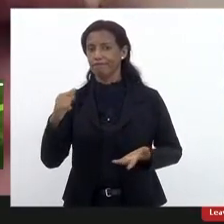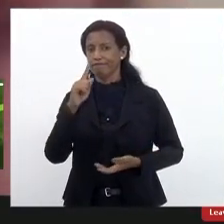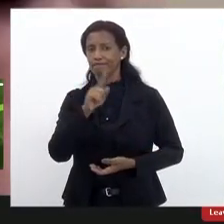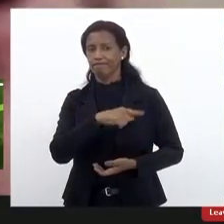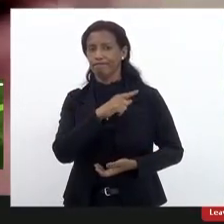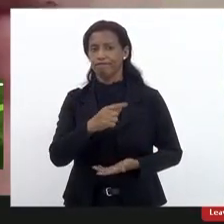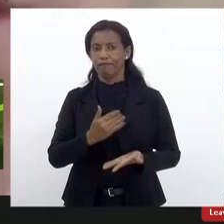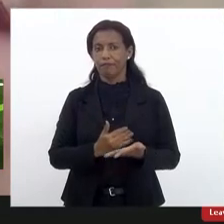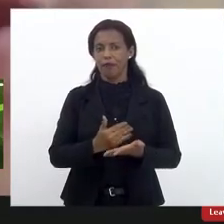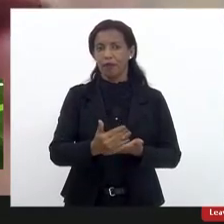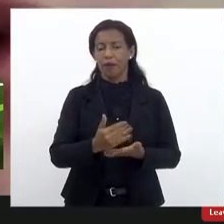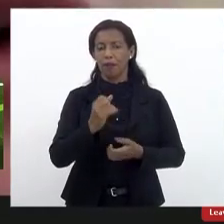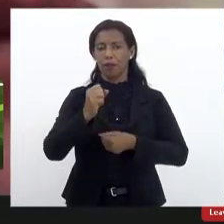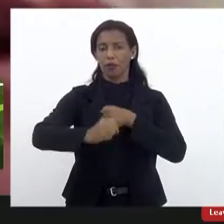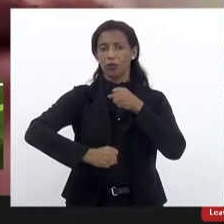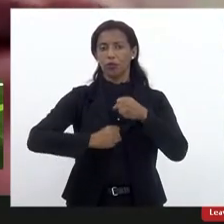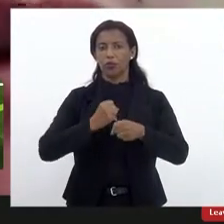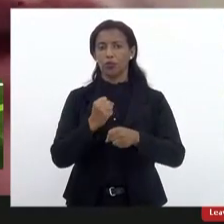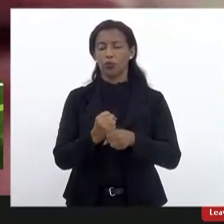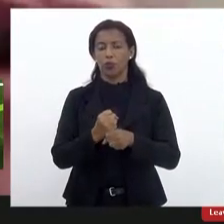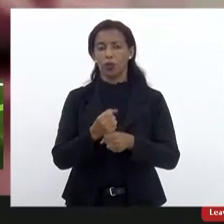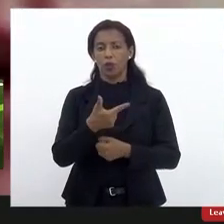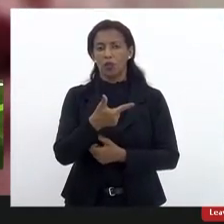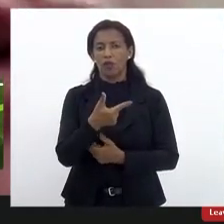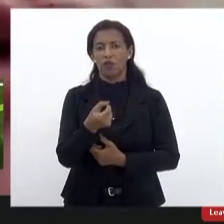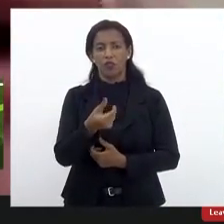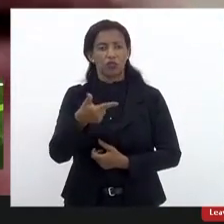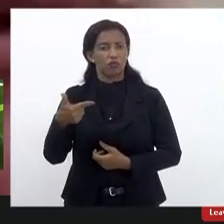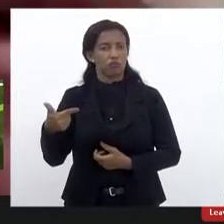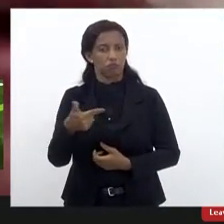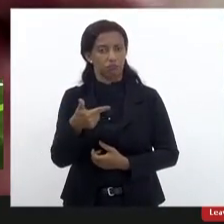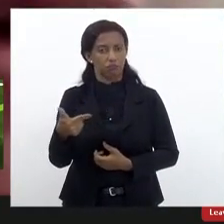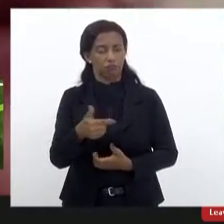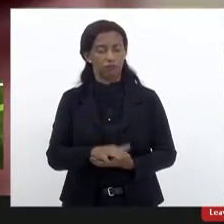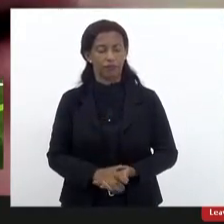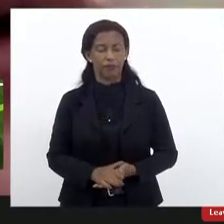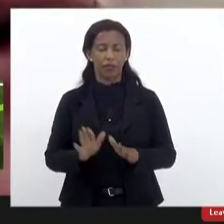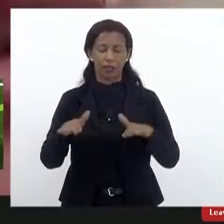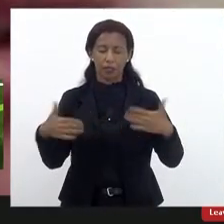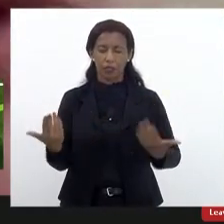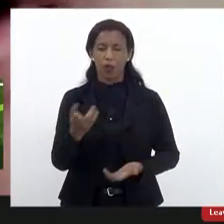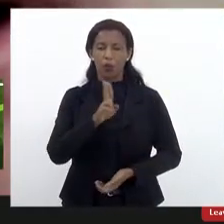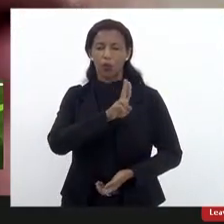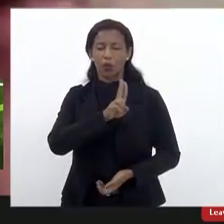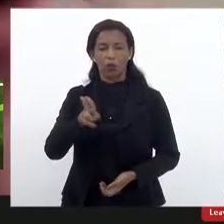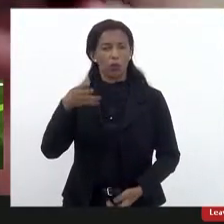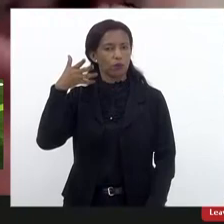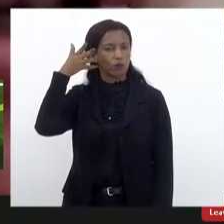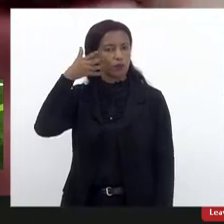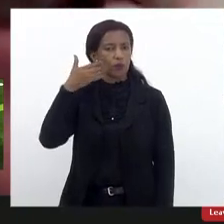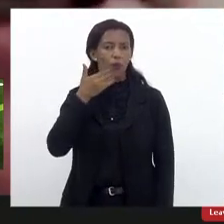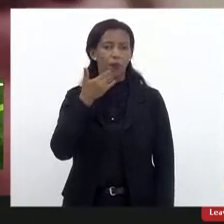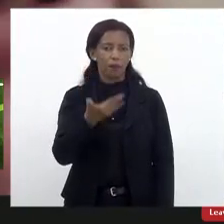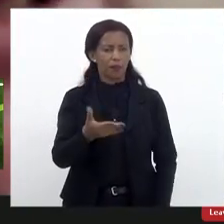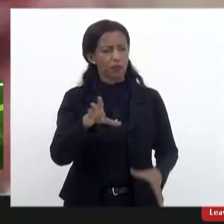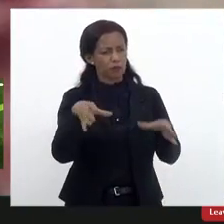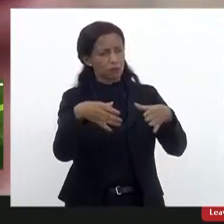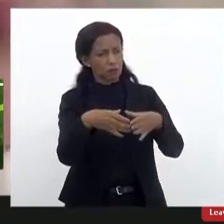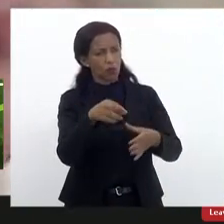a partir do ano de 2022. Então, em nome do Fórum, solicito aqui que o Conselho